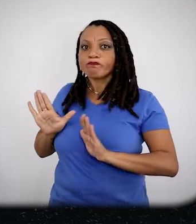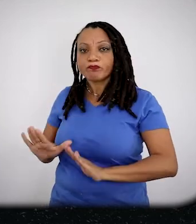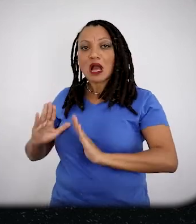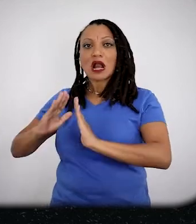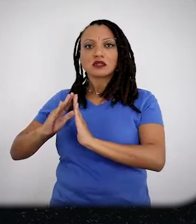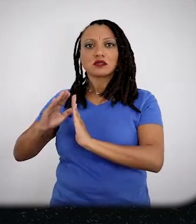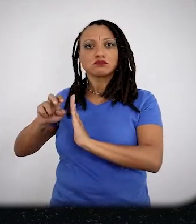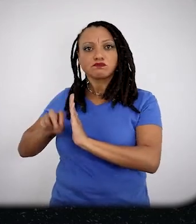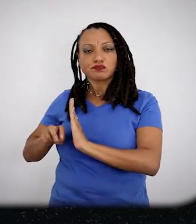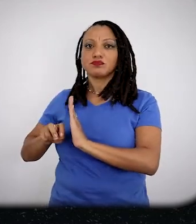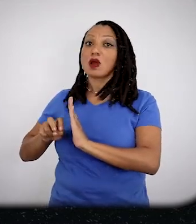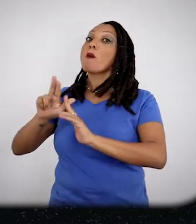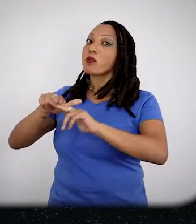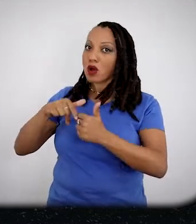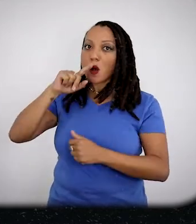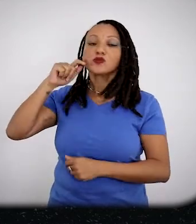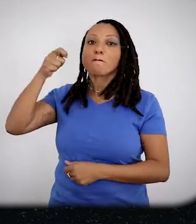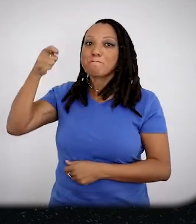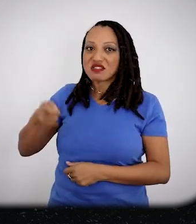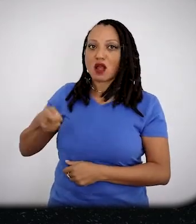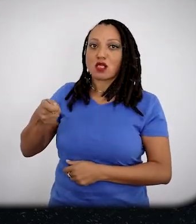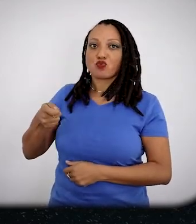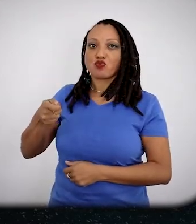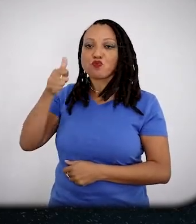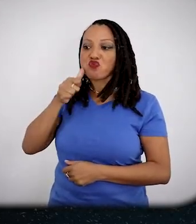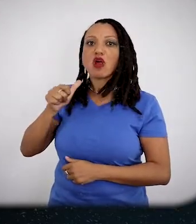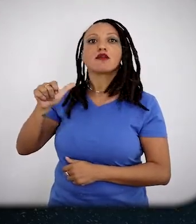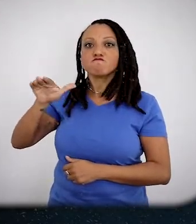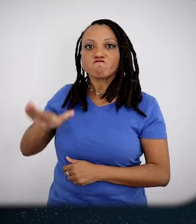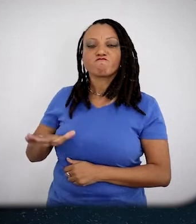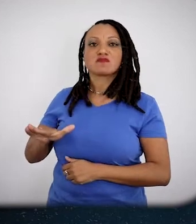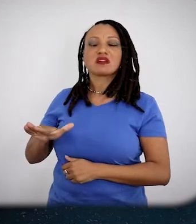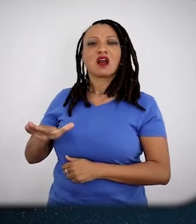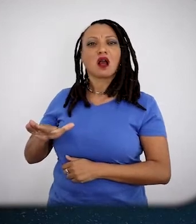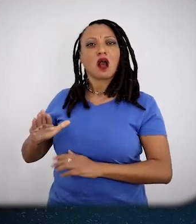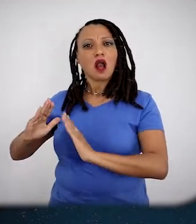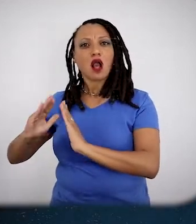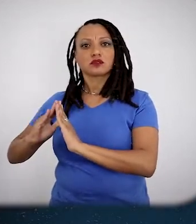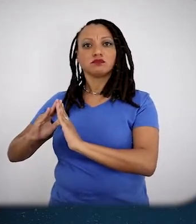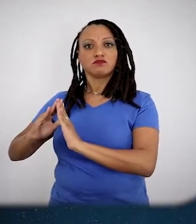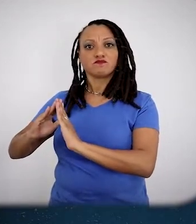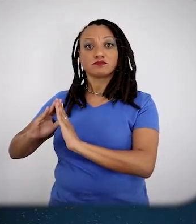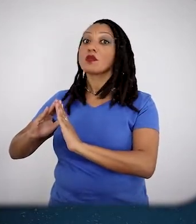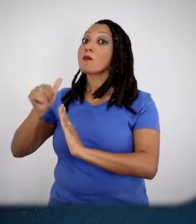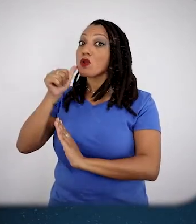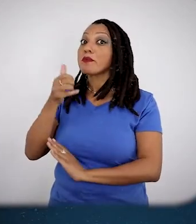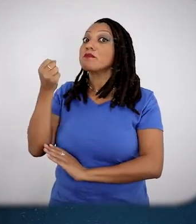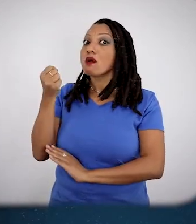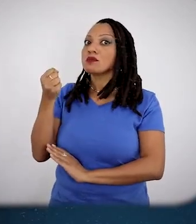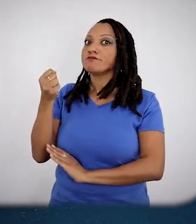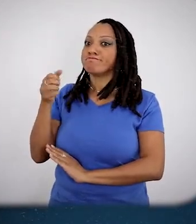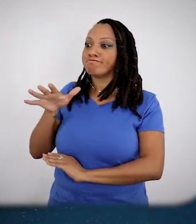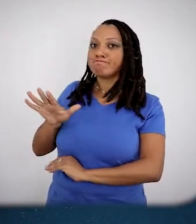doméstico, né? Pelo patriarcado, quer dizer, o poder patriarcal privatizava e confinava as mulheres